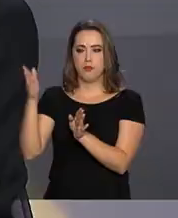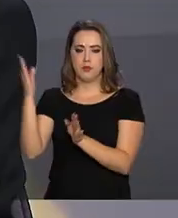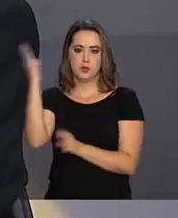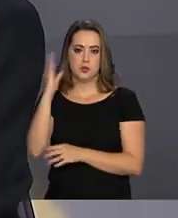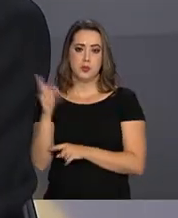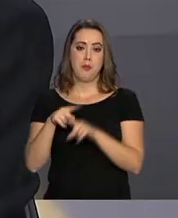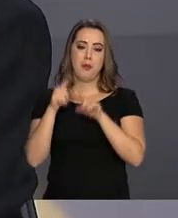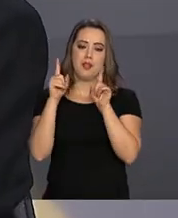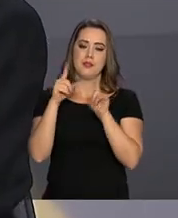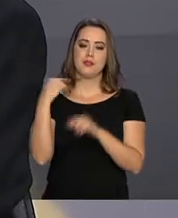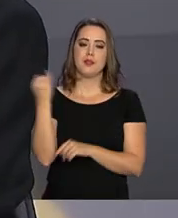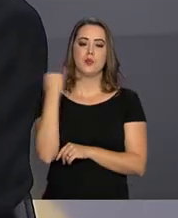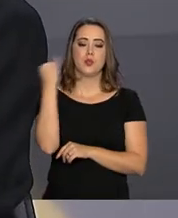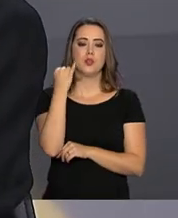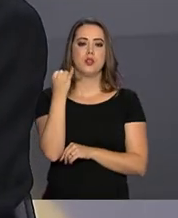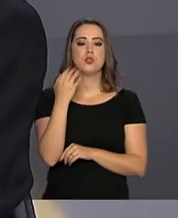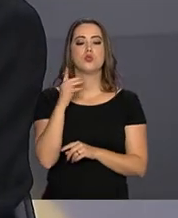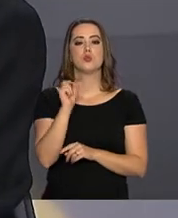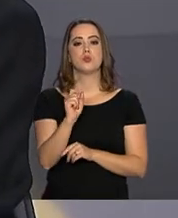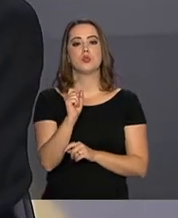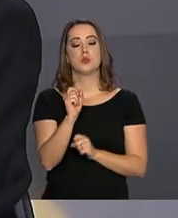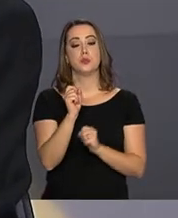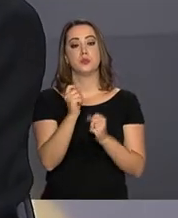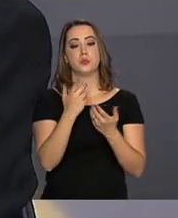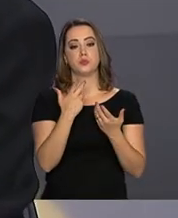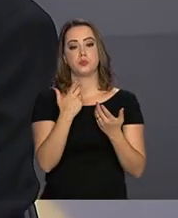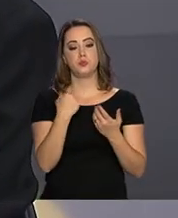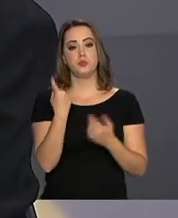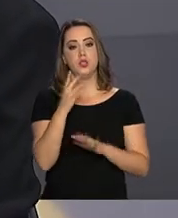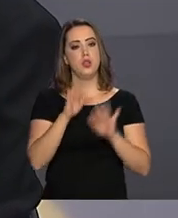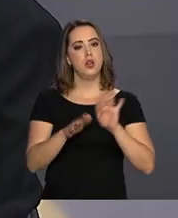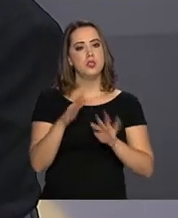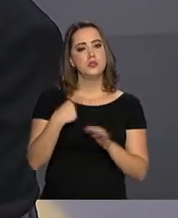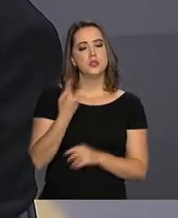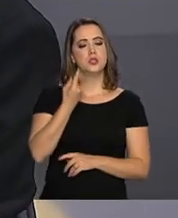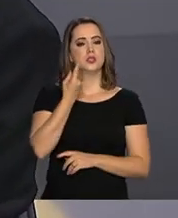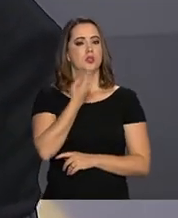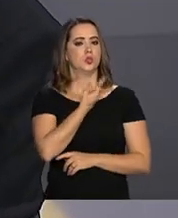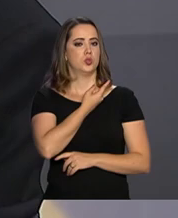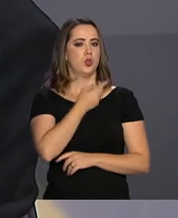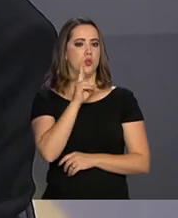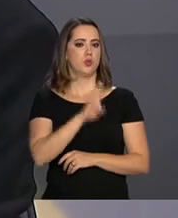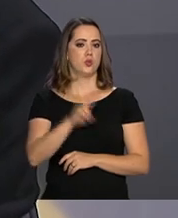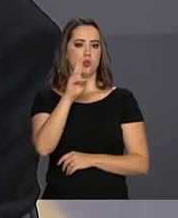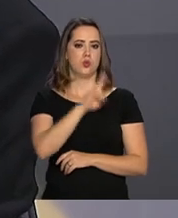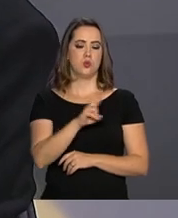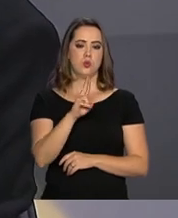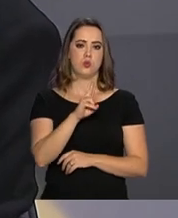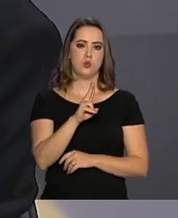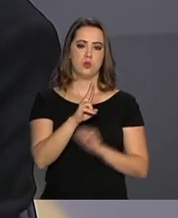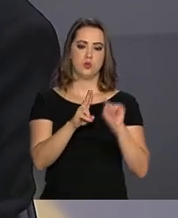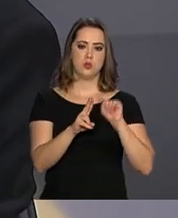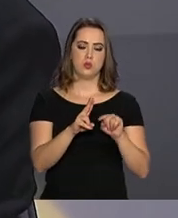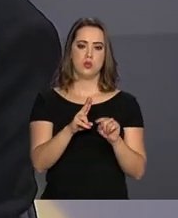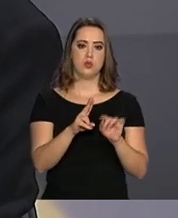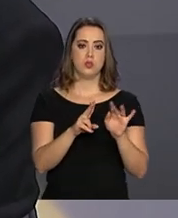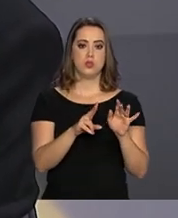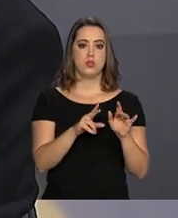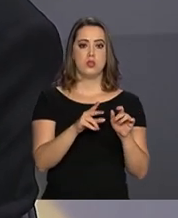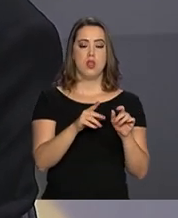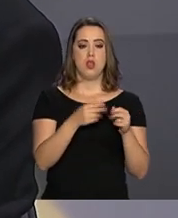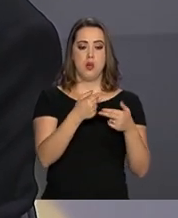para a produtividade. Nós, muitas vezes, obrigados a usar o produto nacional,